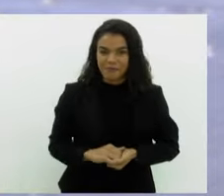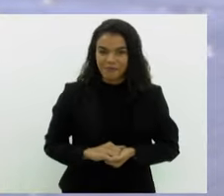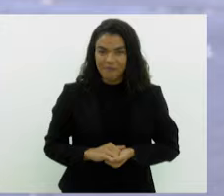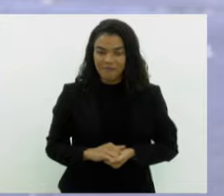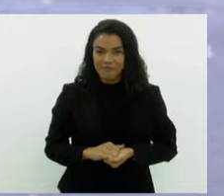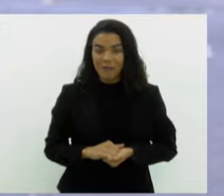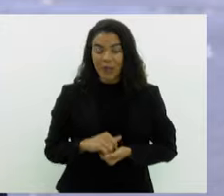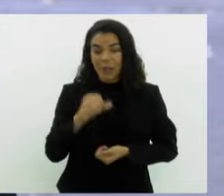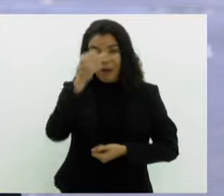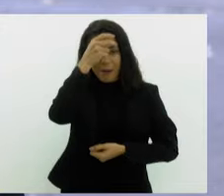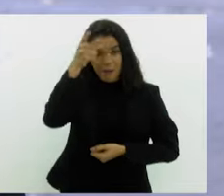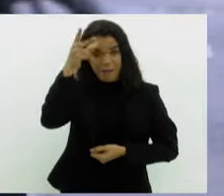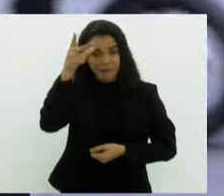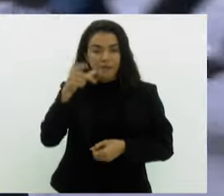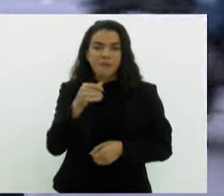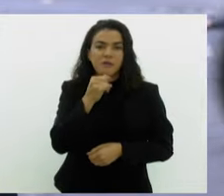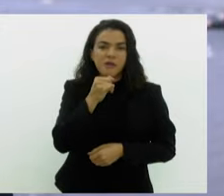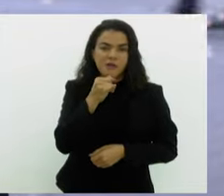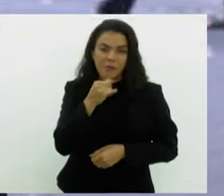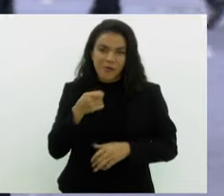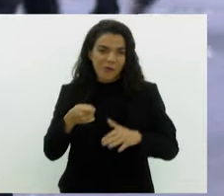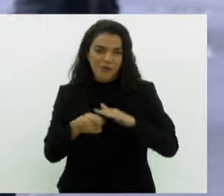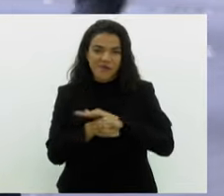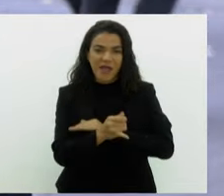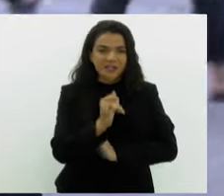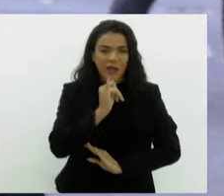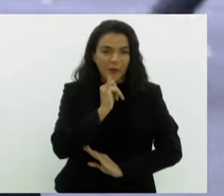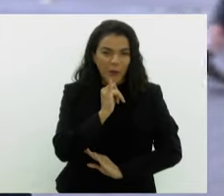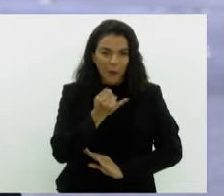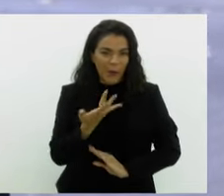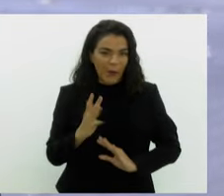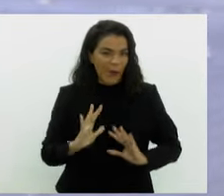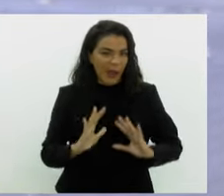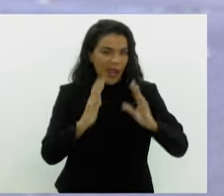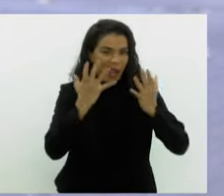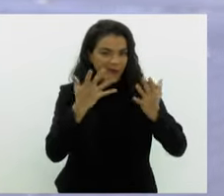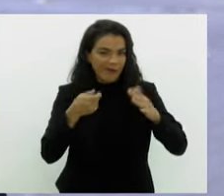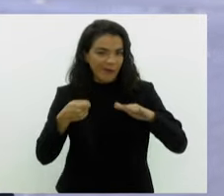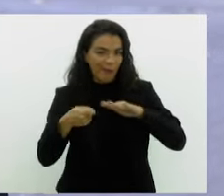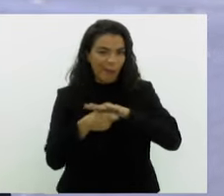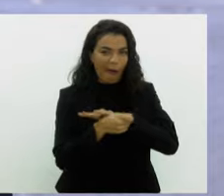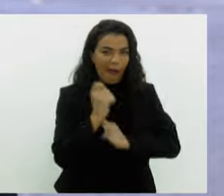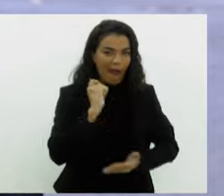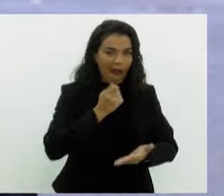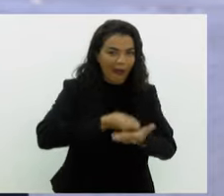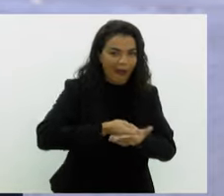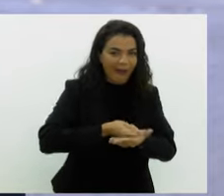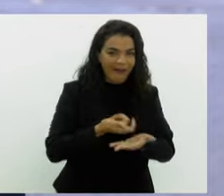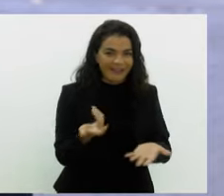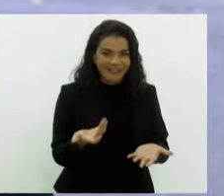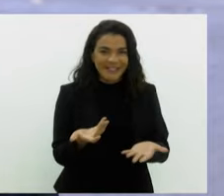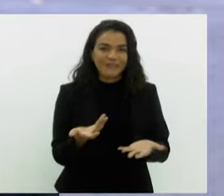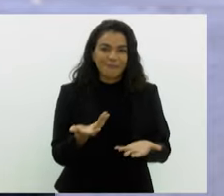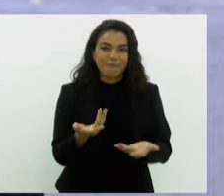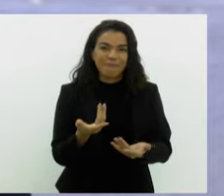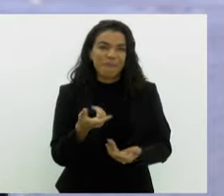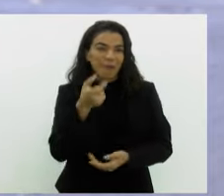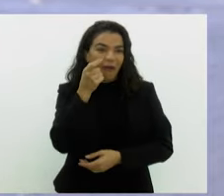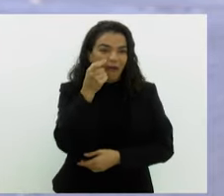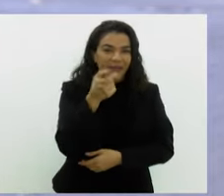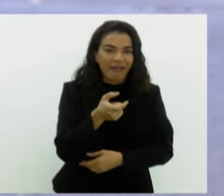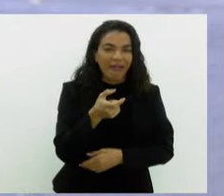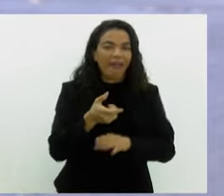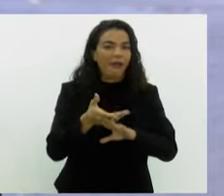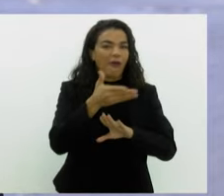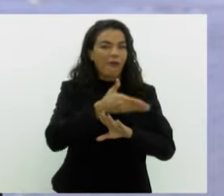A Prefeitura, por exemplo, não investe à toa numa produção de um evento desse. Ela, por estimativa, já por eventos